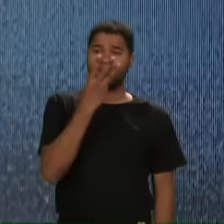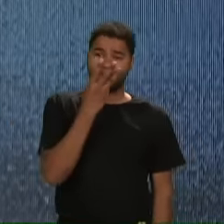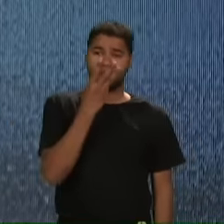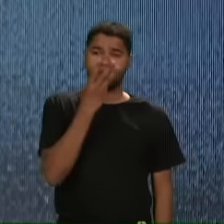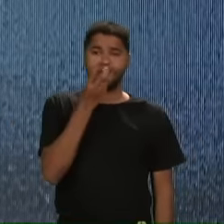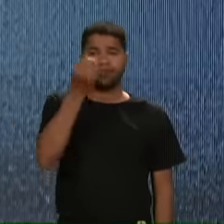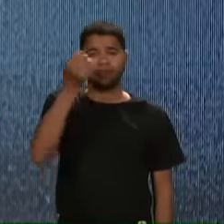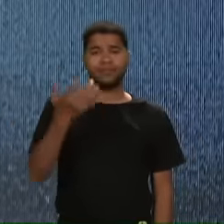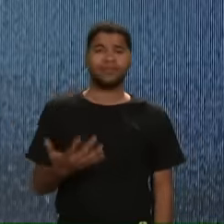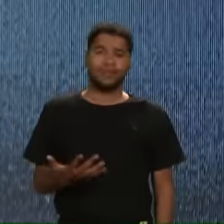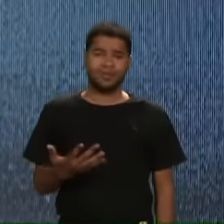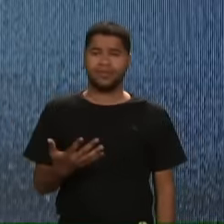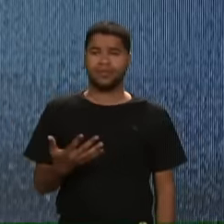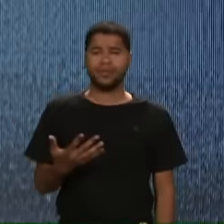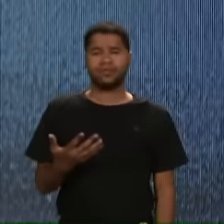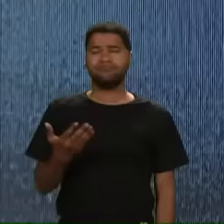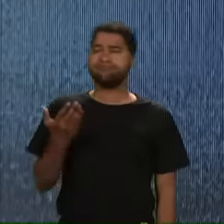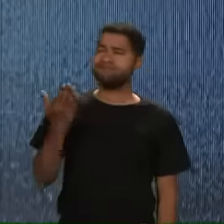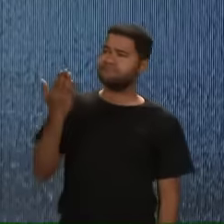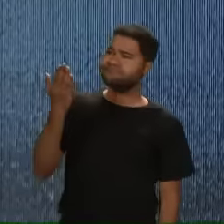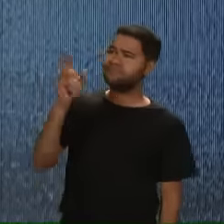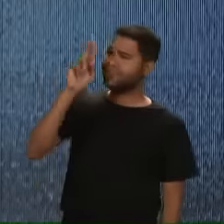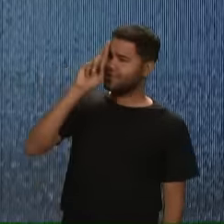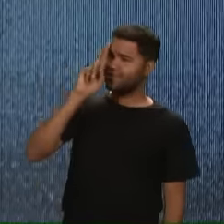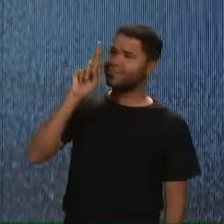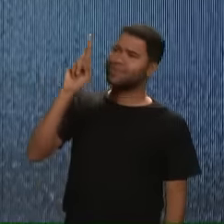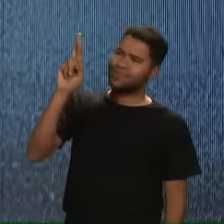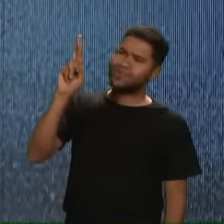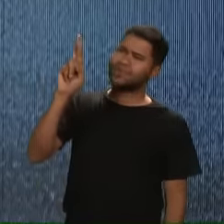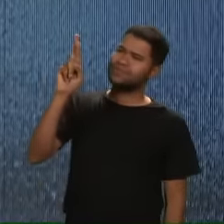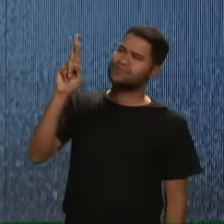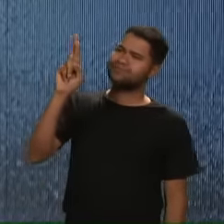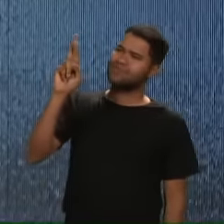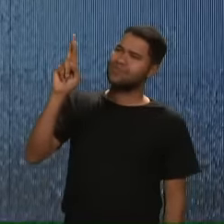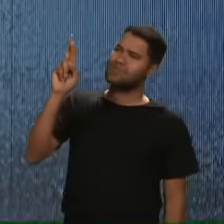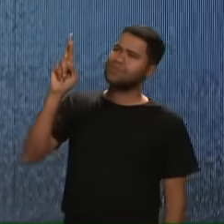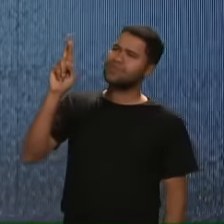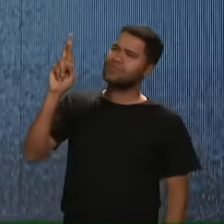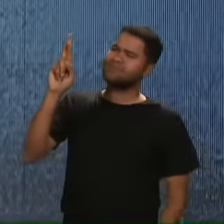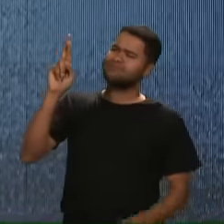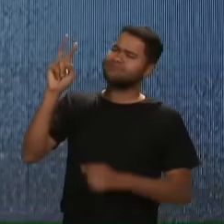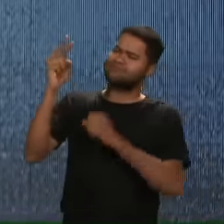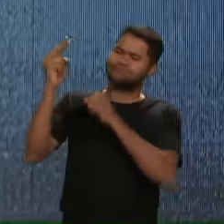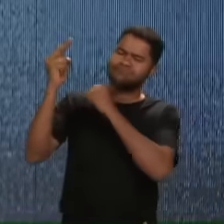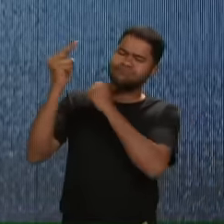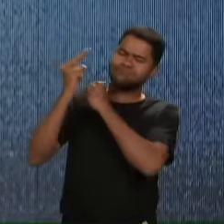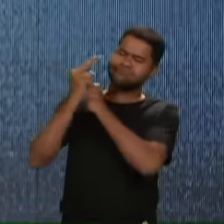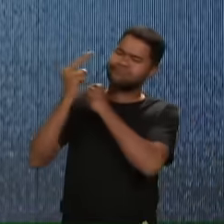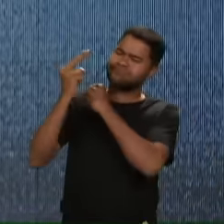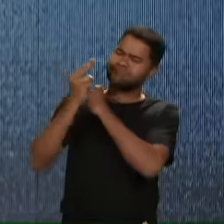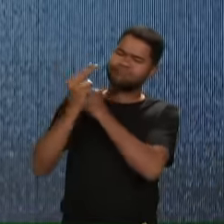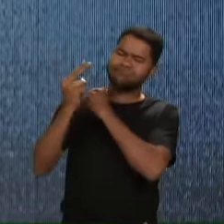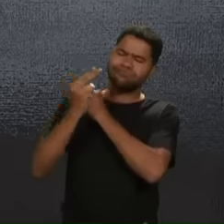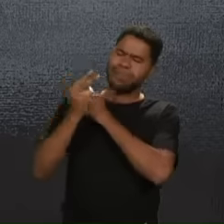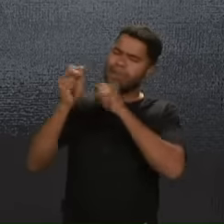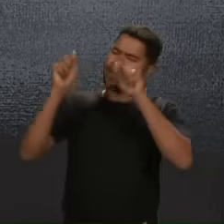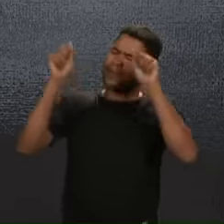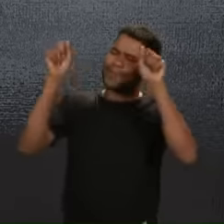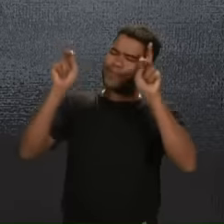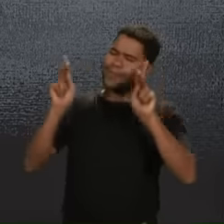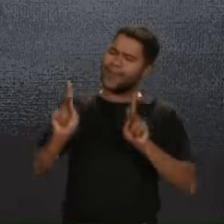palavra Do Senhor Diz Tu Senhor Conservarás Em perfeita Paz